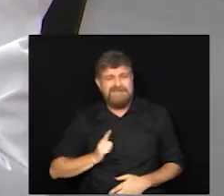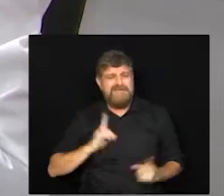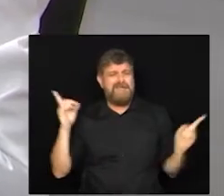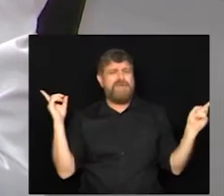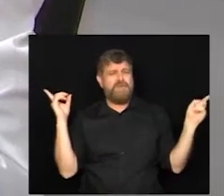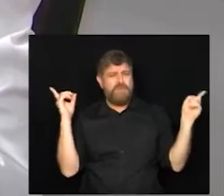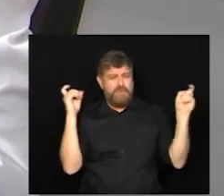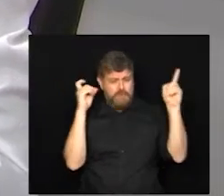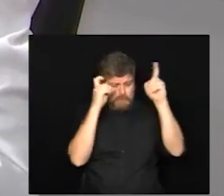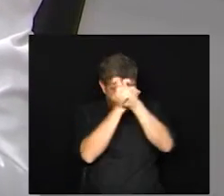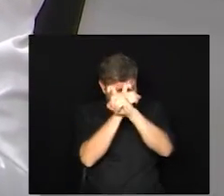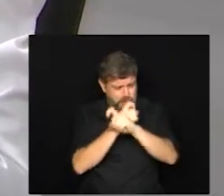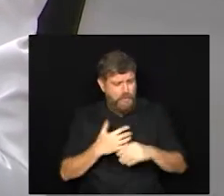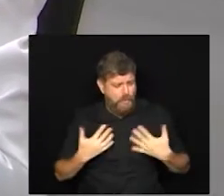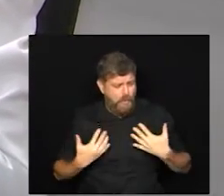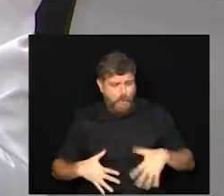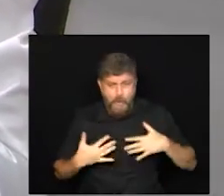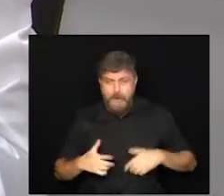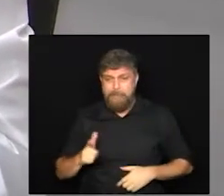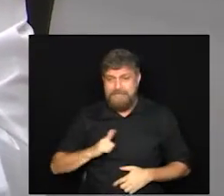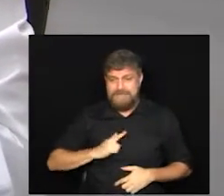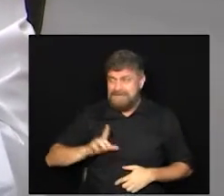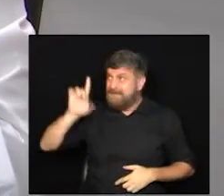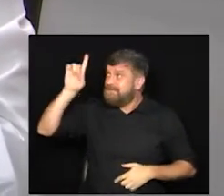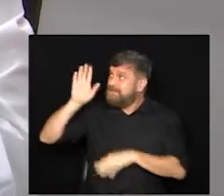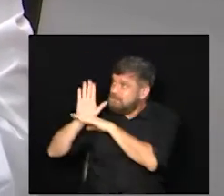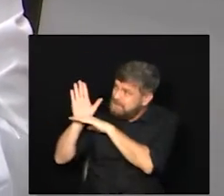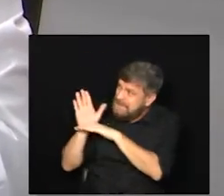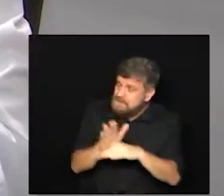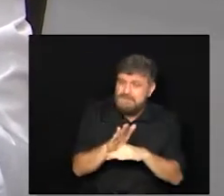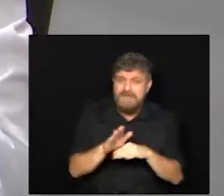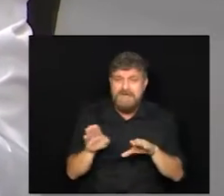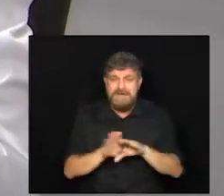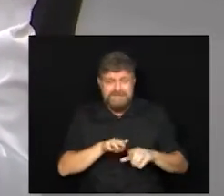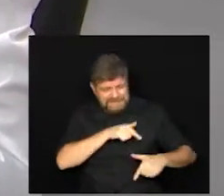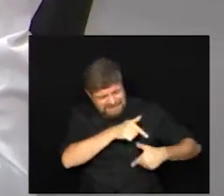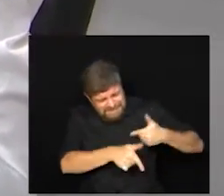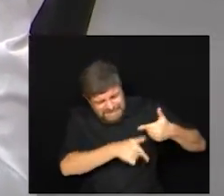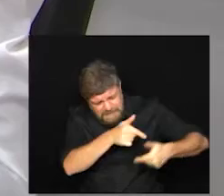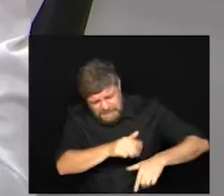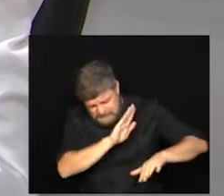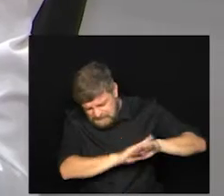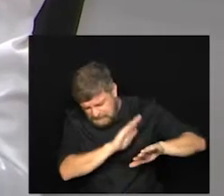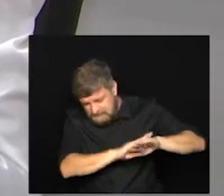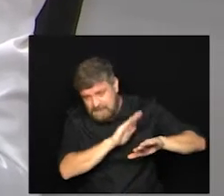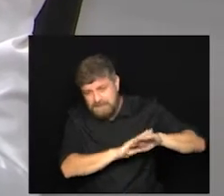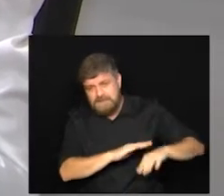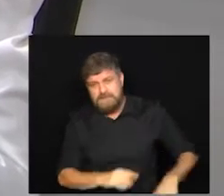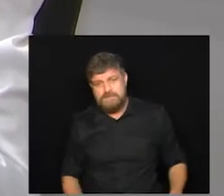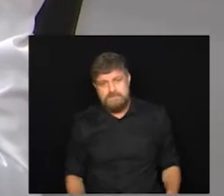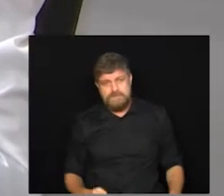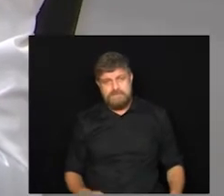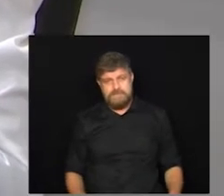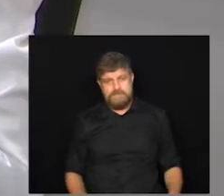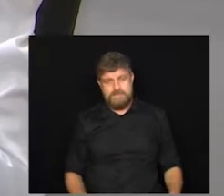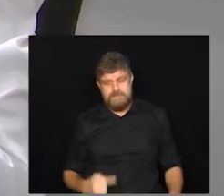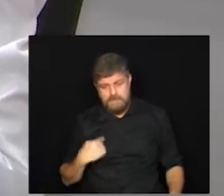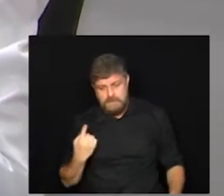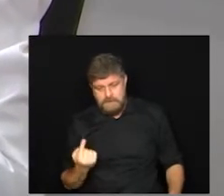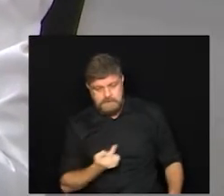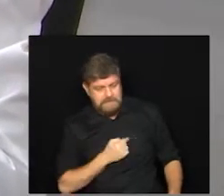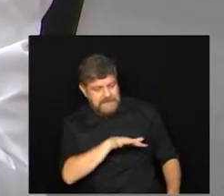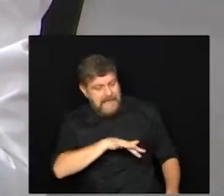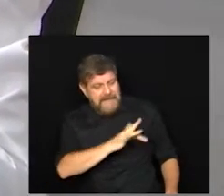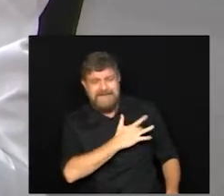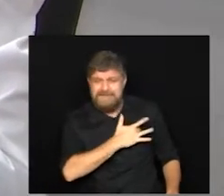difícil, mas com a ajuda de Deus e também com o trabalho do pessoal da